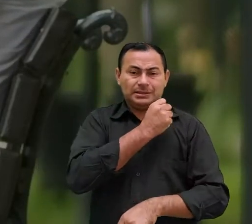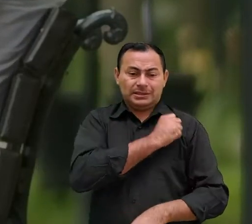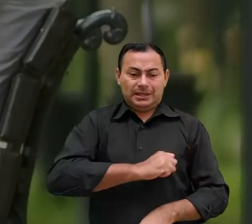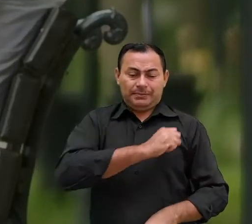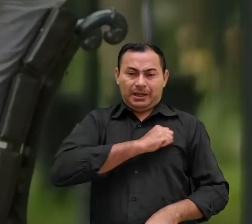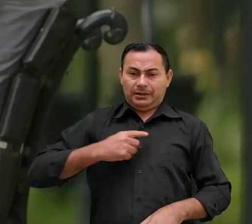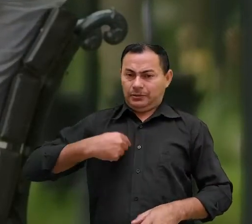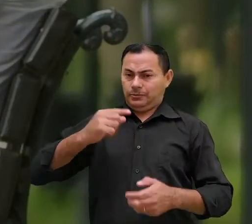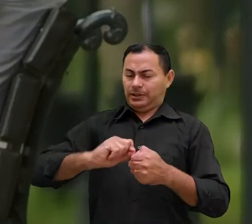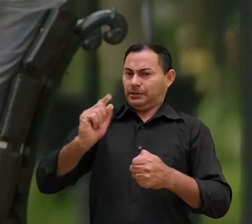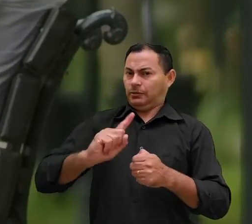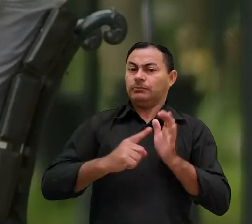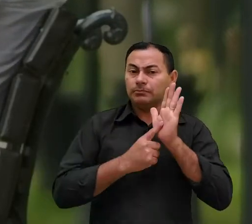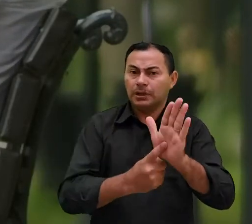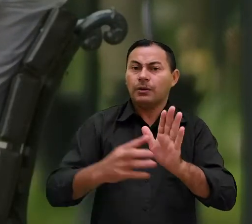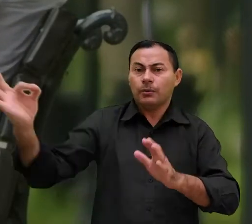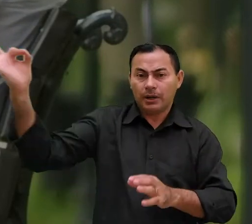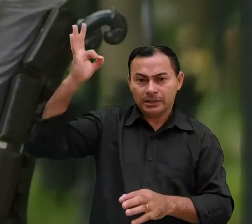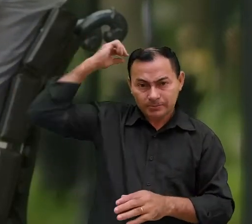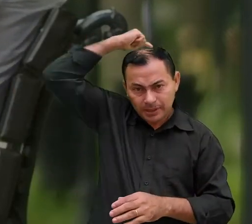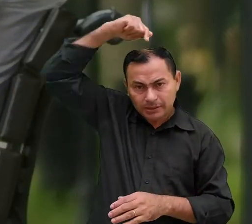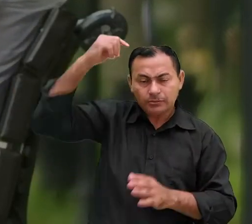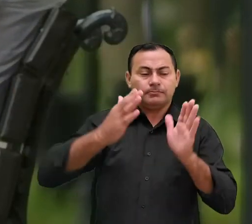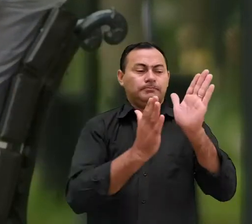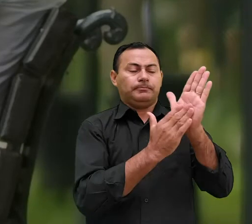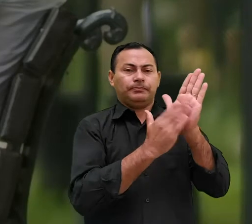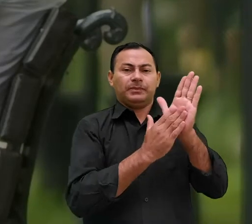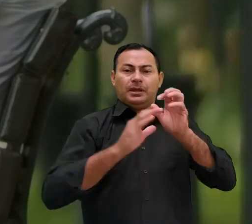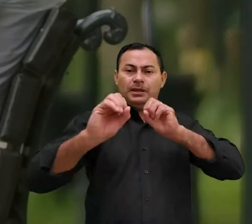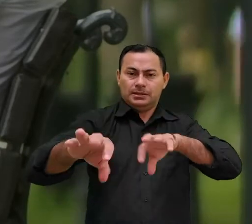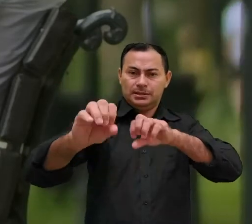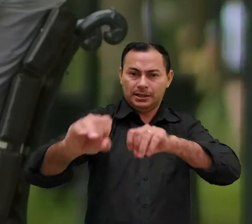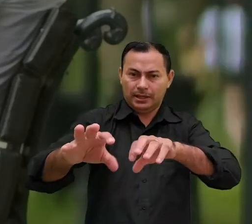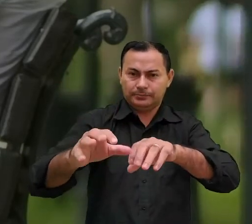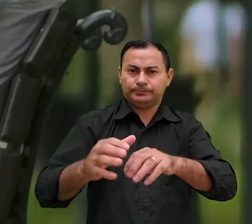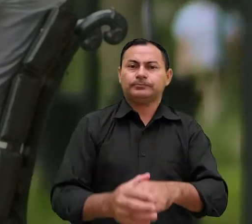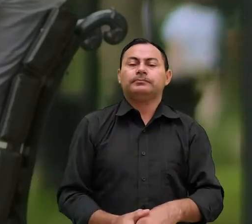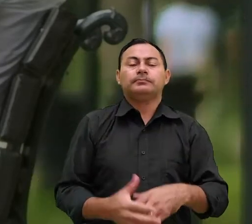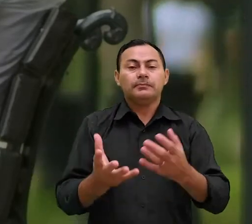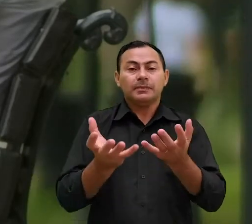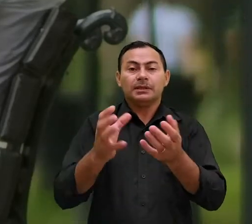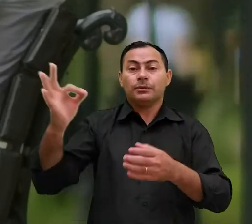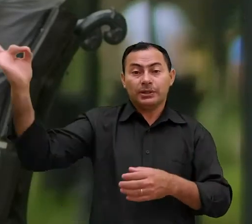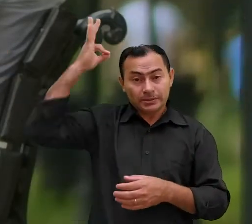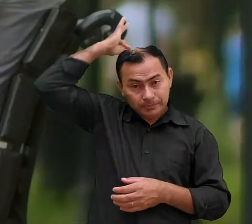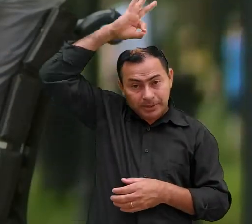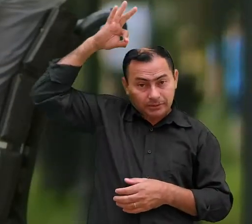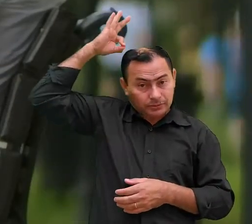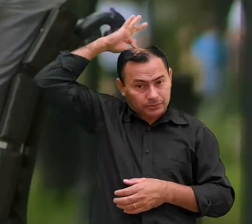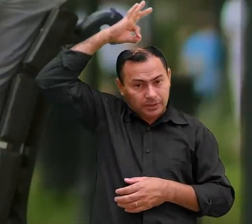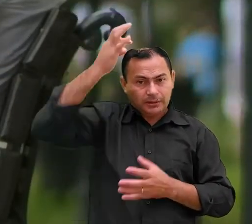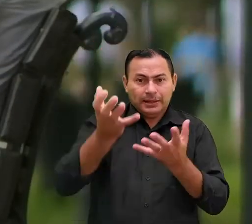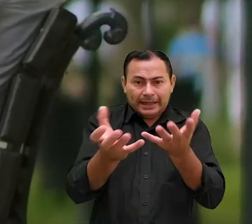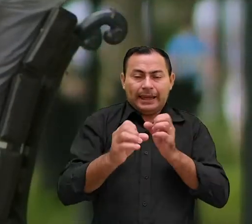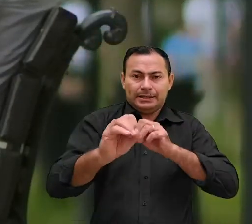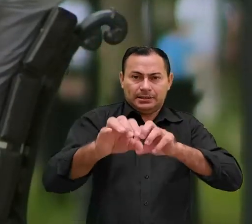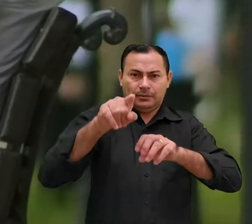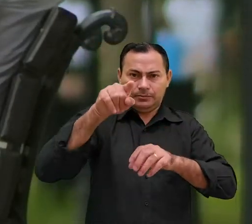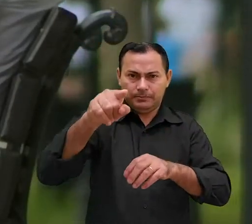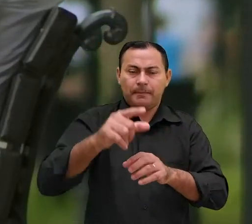que eu fiz estou apenas destacando que o Espírito Santo prometeu lhe ensinar e ele quer lhe ensinar